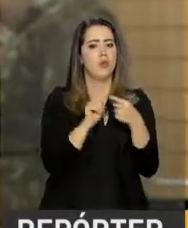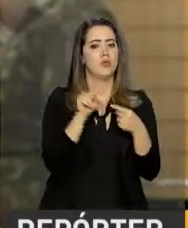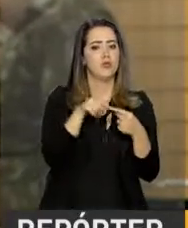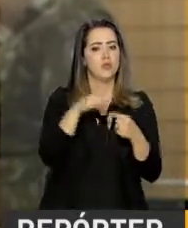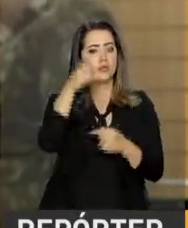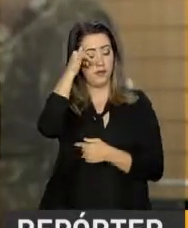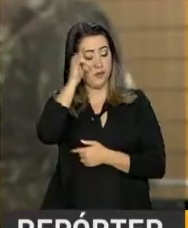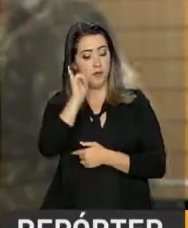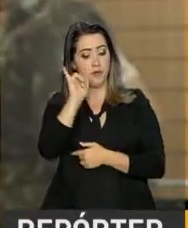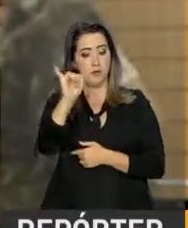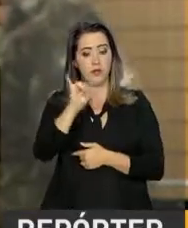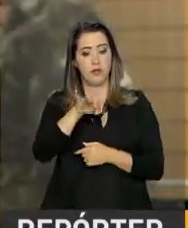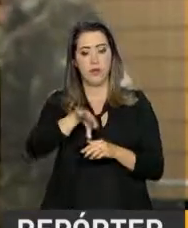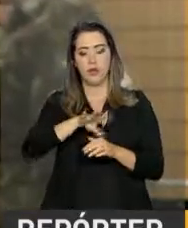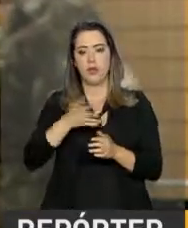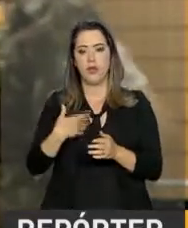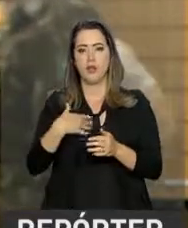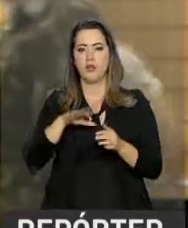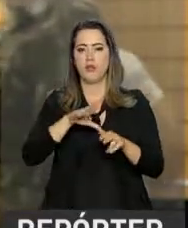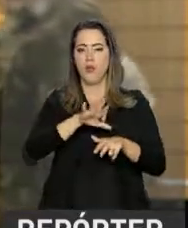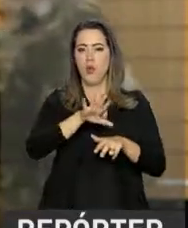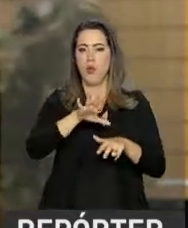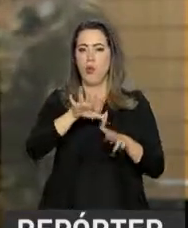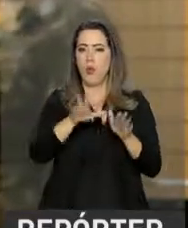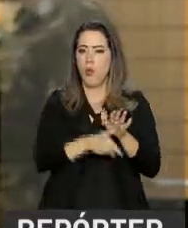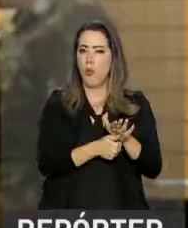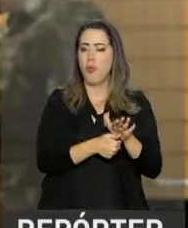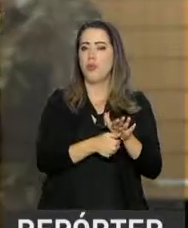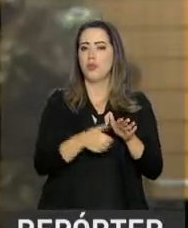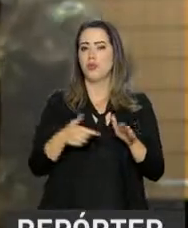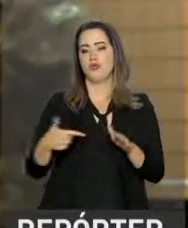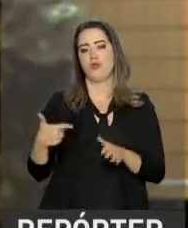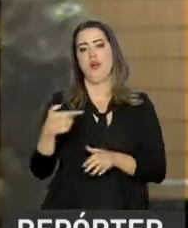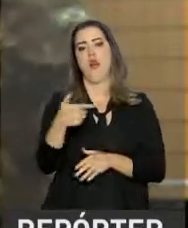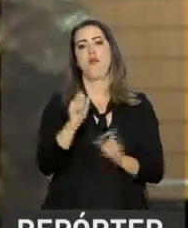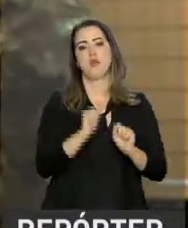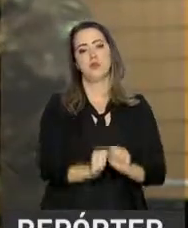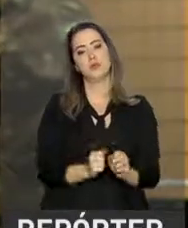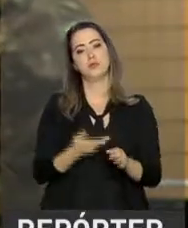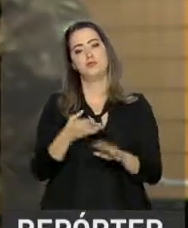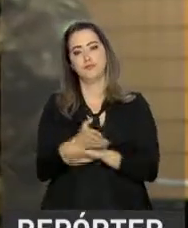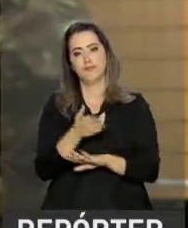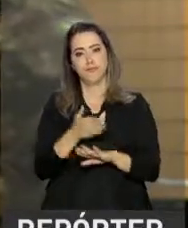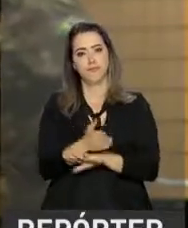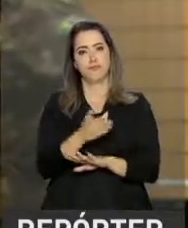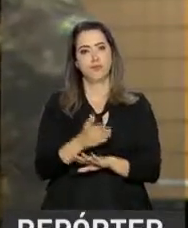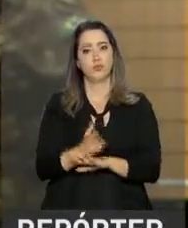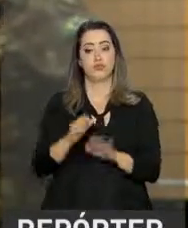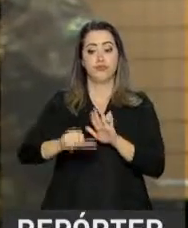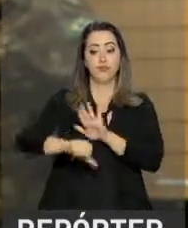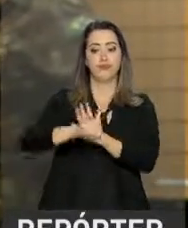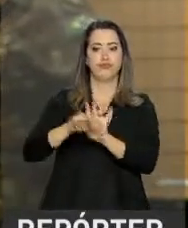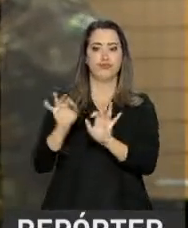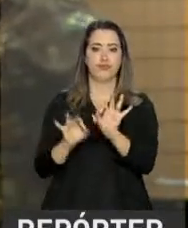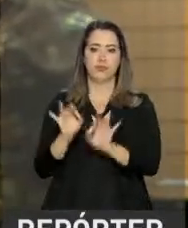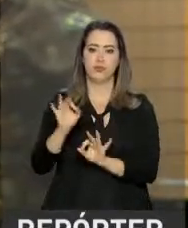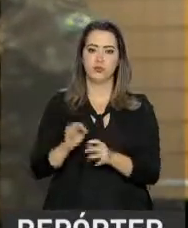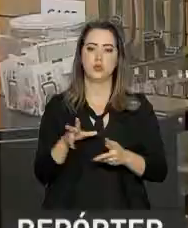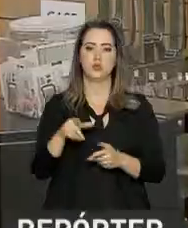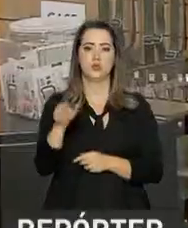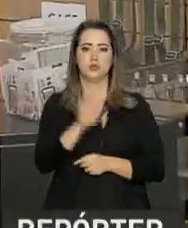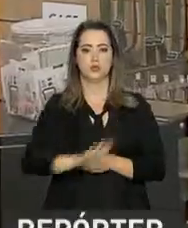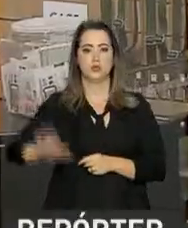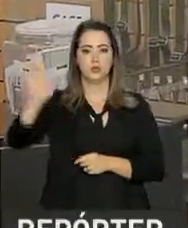o desvio de armas de fogo e munições que poderiam parar no comércio ilegal. A ação é realizada em todo o país.